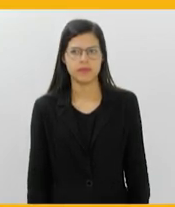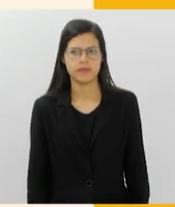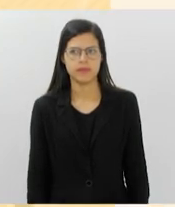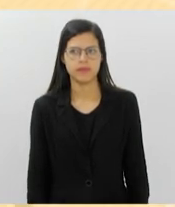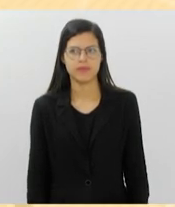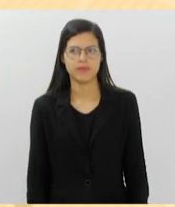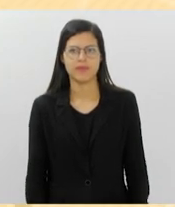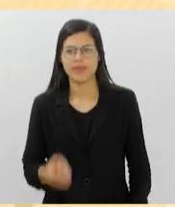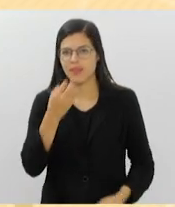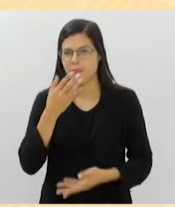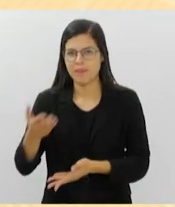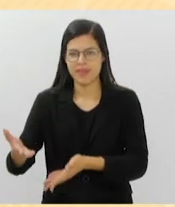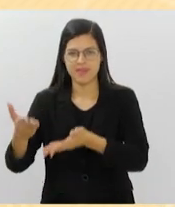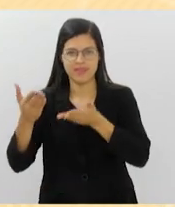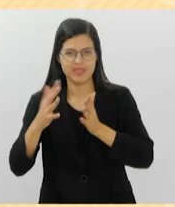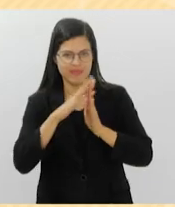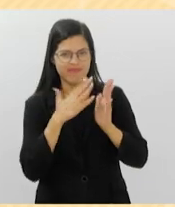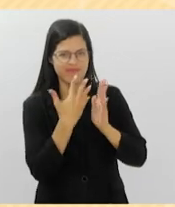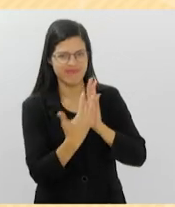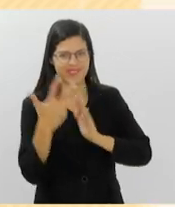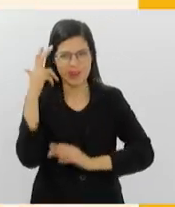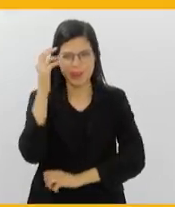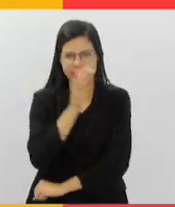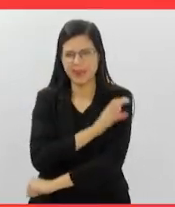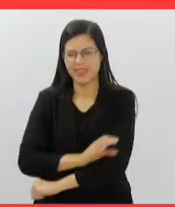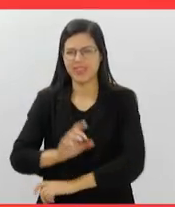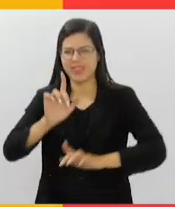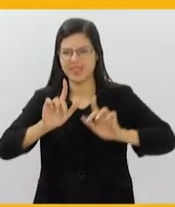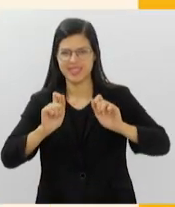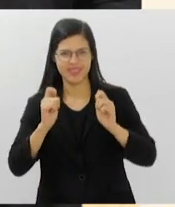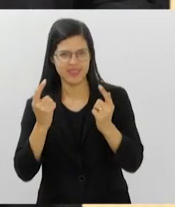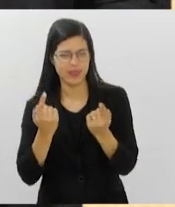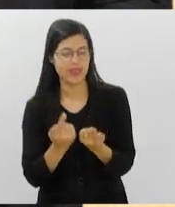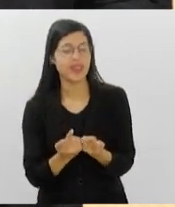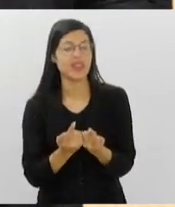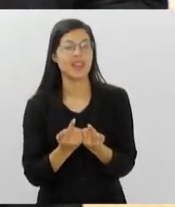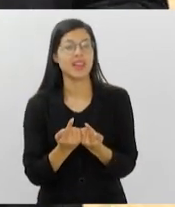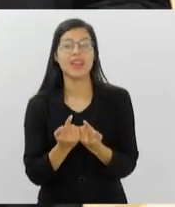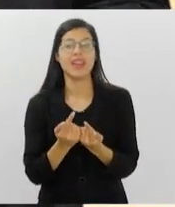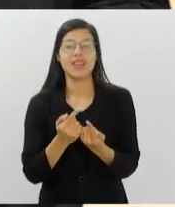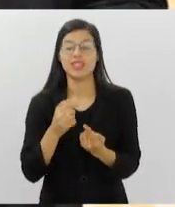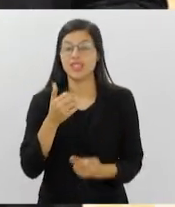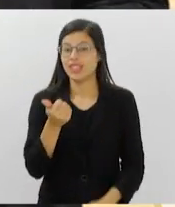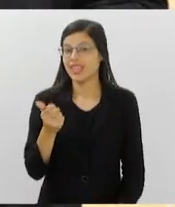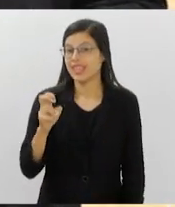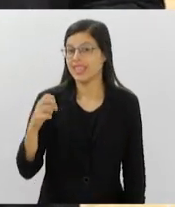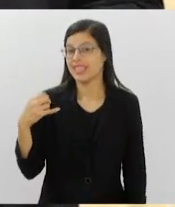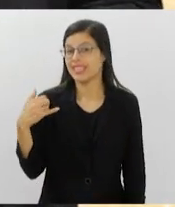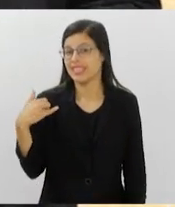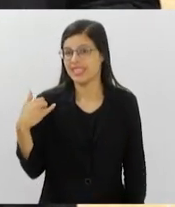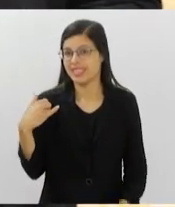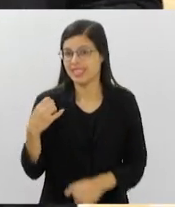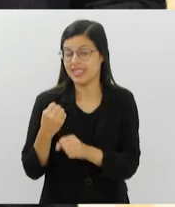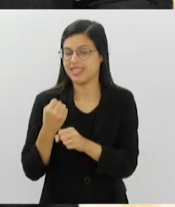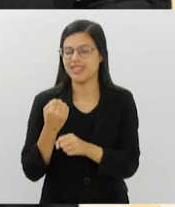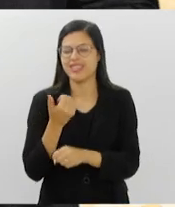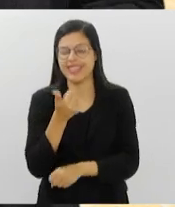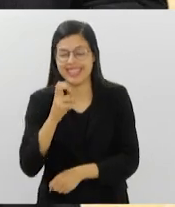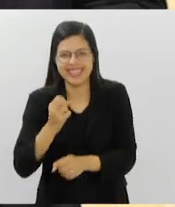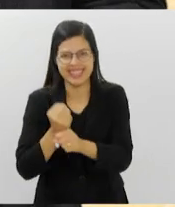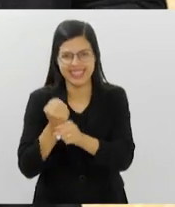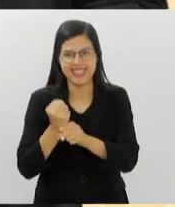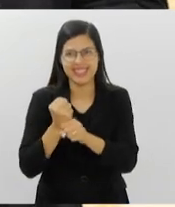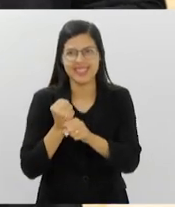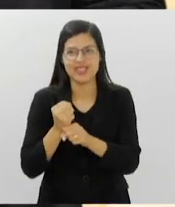Bem-vindos a mais uma Agenda Cultural da TV LERJ. Em comemoração aos 15 anos da companhia teatral O Mondé,